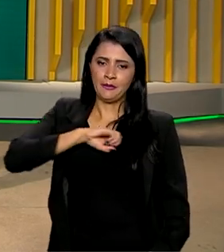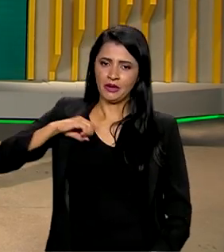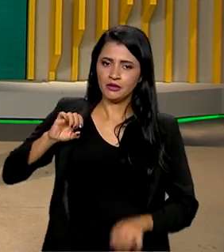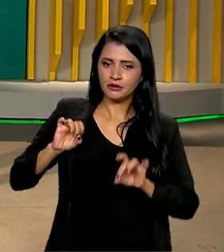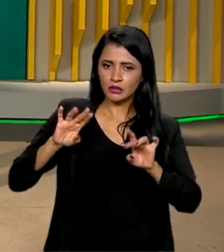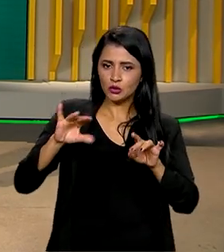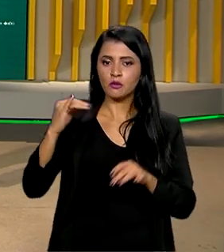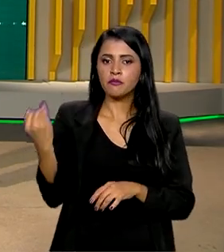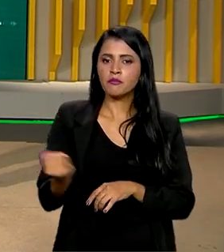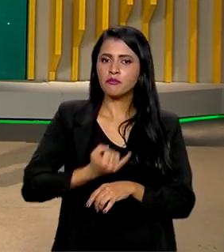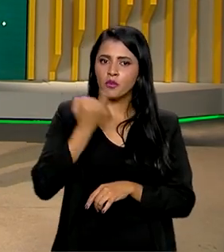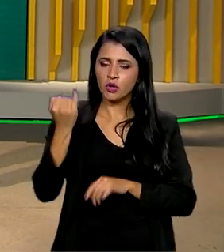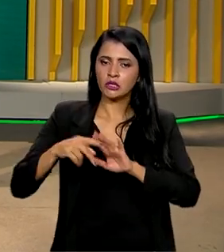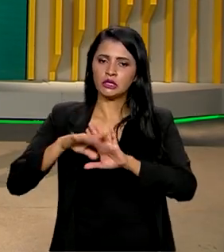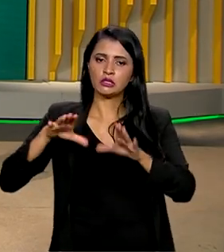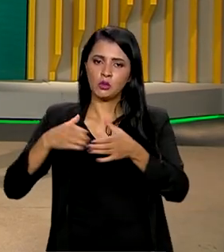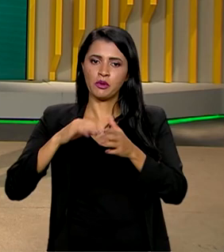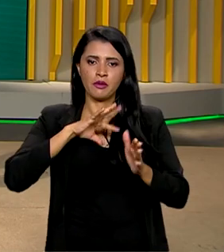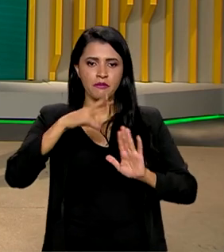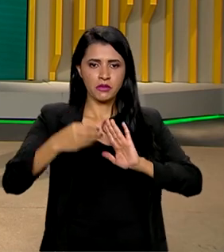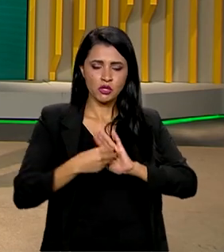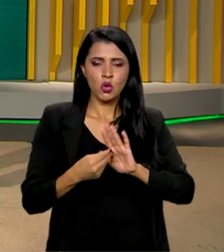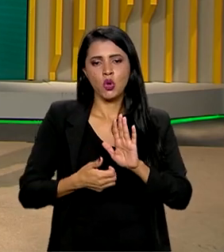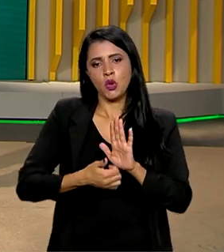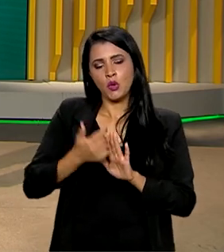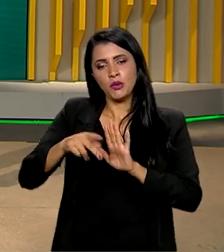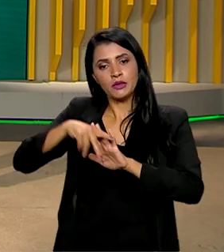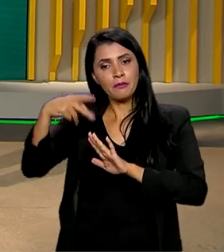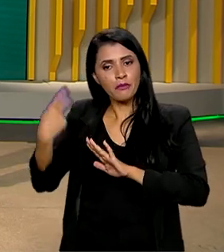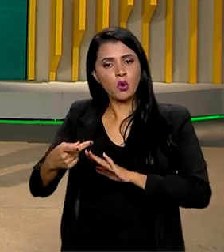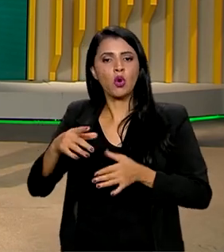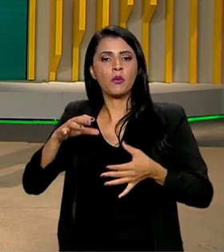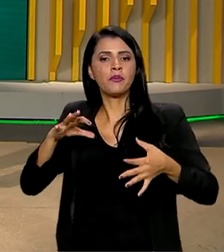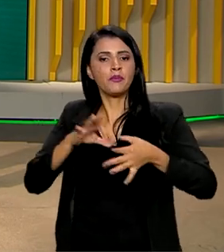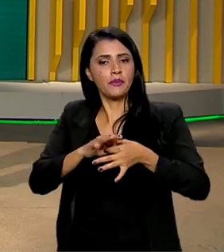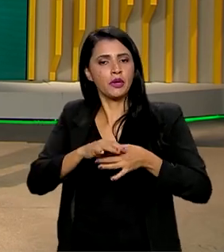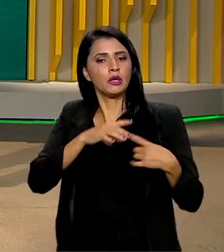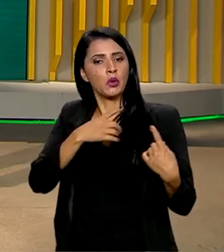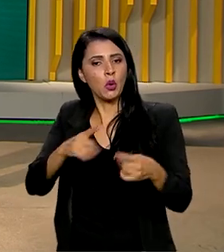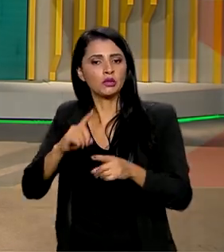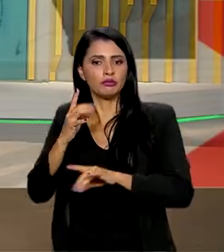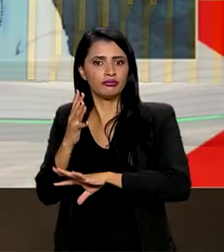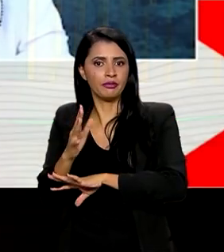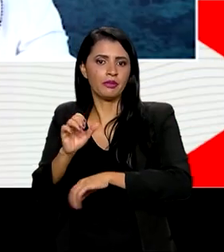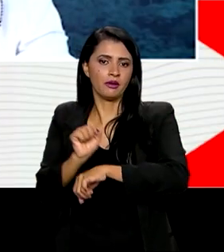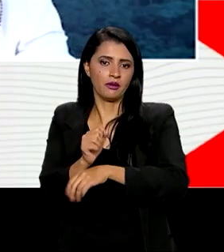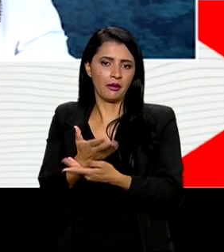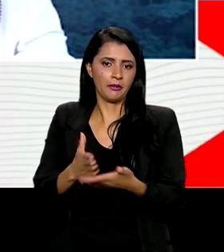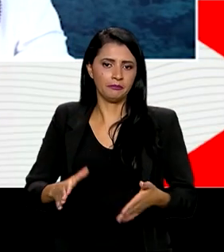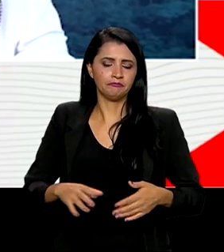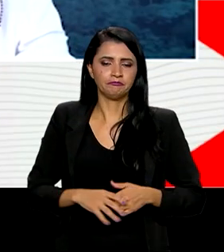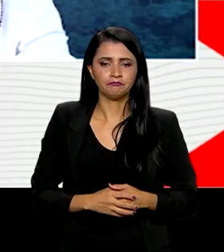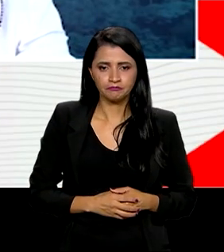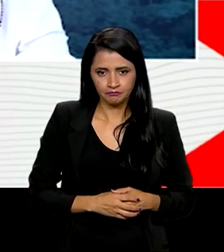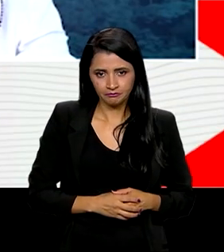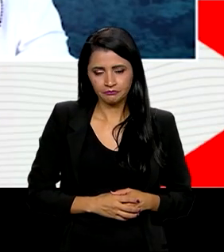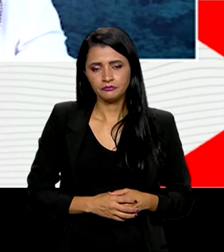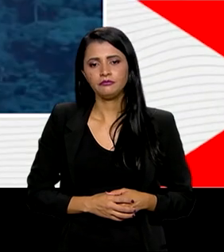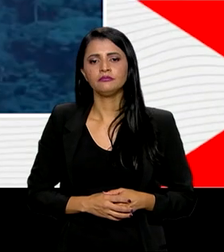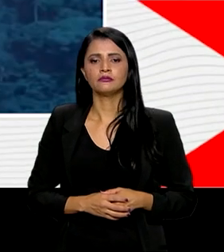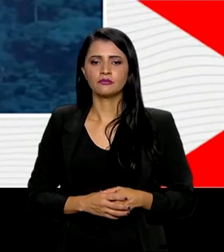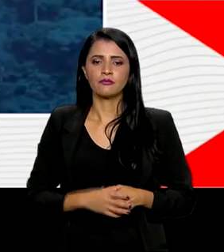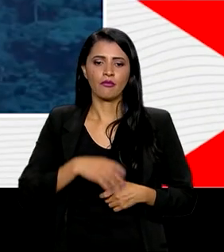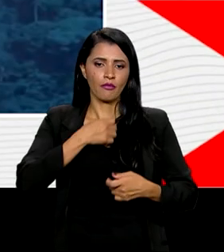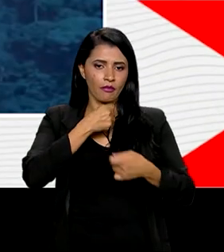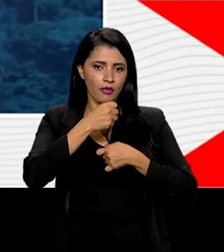importância da cúpula da Amazônia e as ações integradas de combate ao desmatamento. A entrevista desta